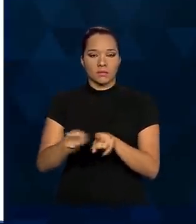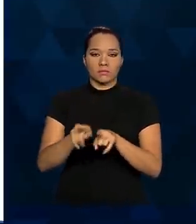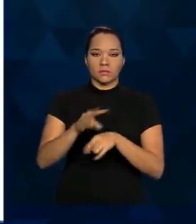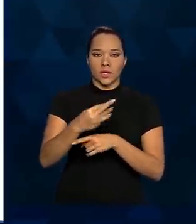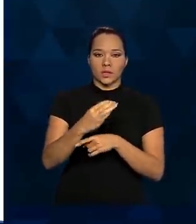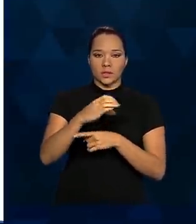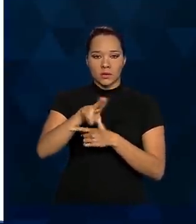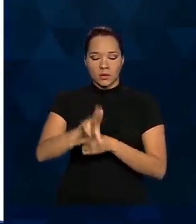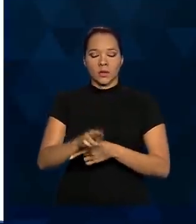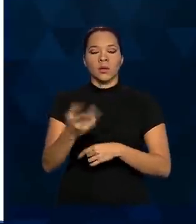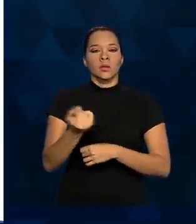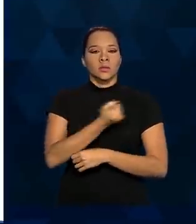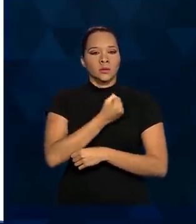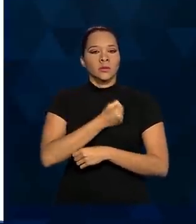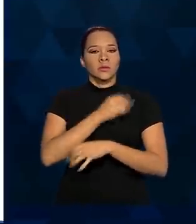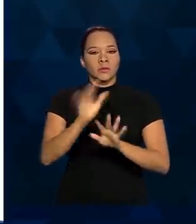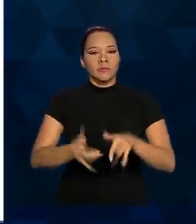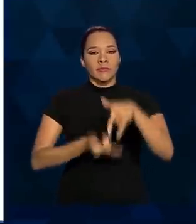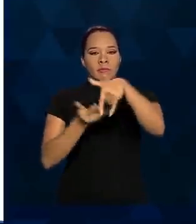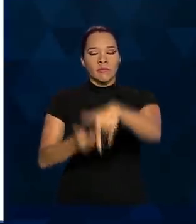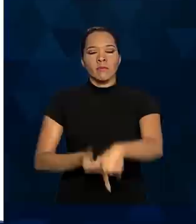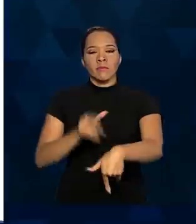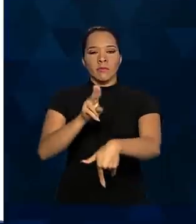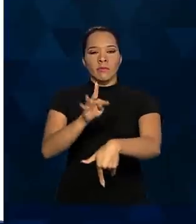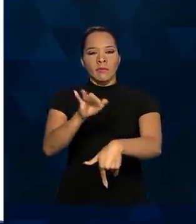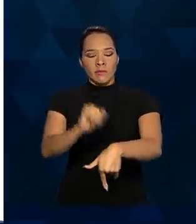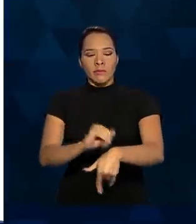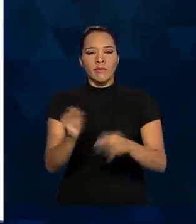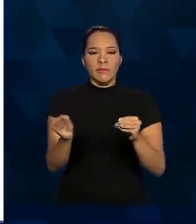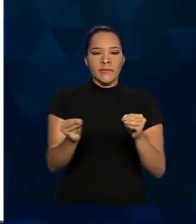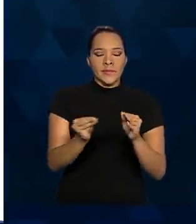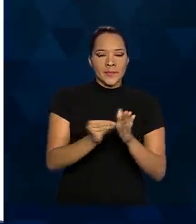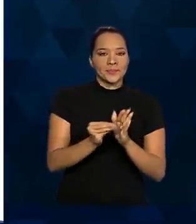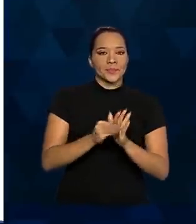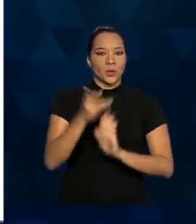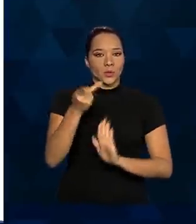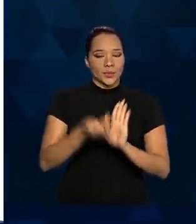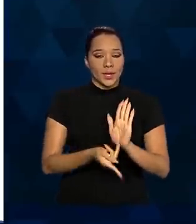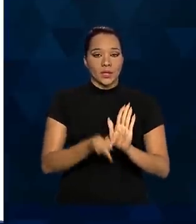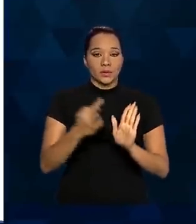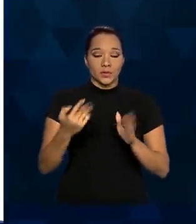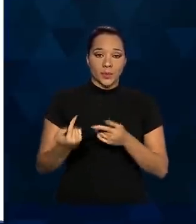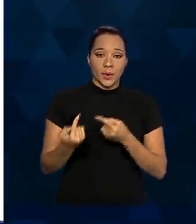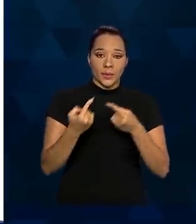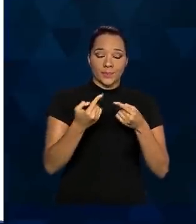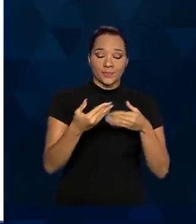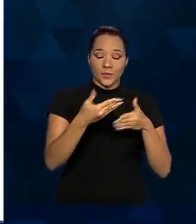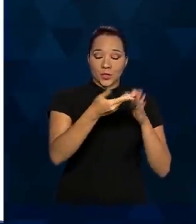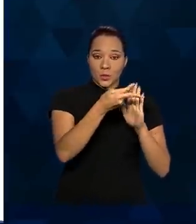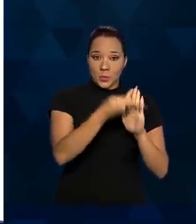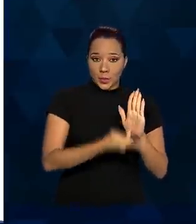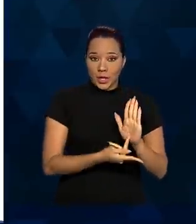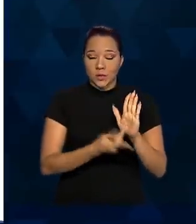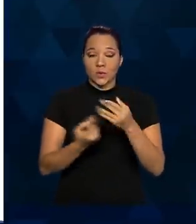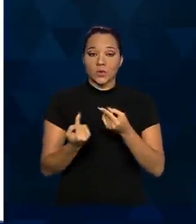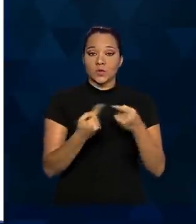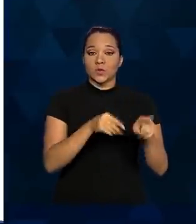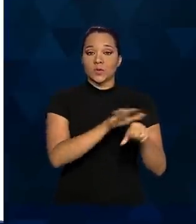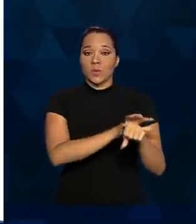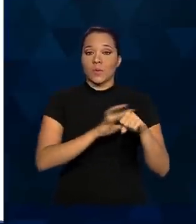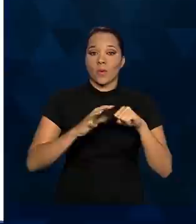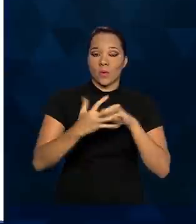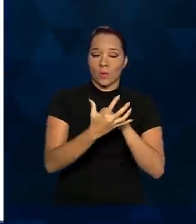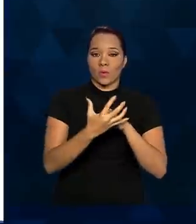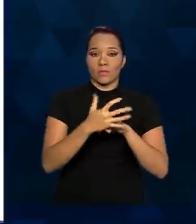Número de leitos de UTI registrados nos planos de contingência dos estados para o enfrentamento à pandemia do